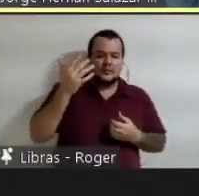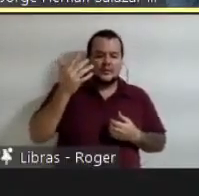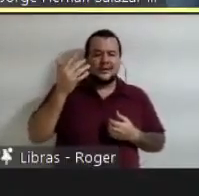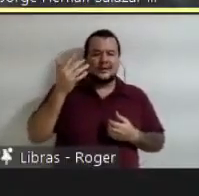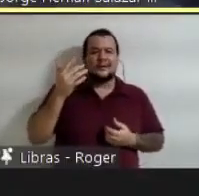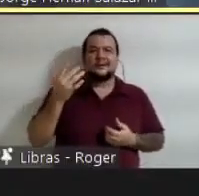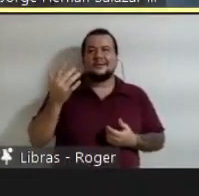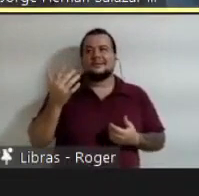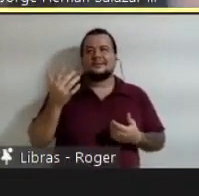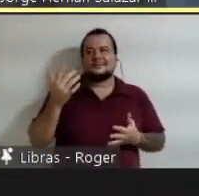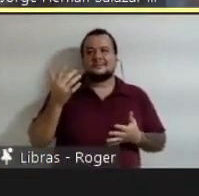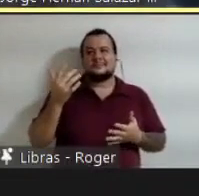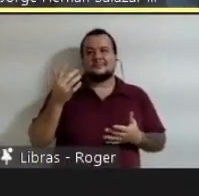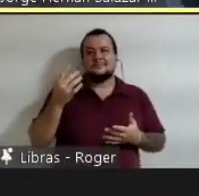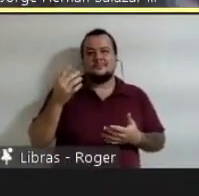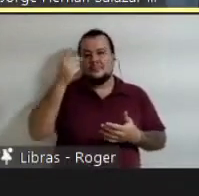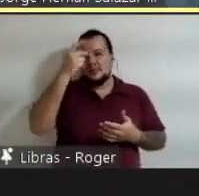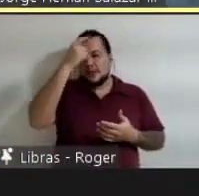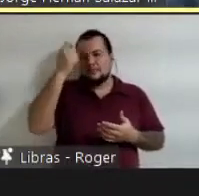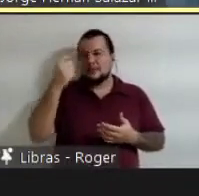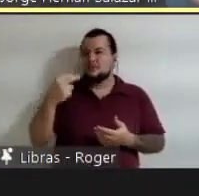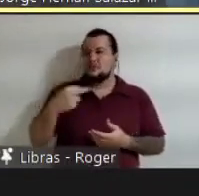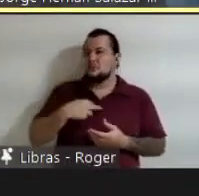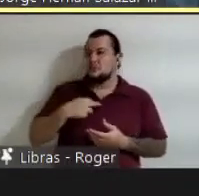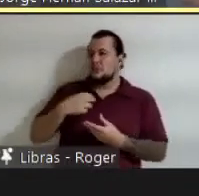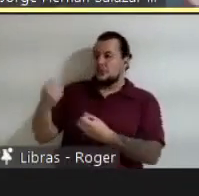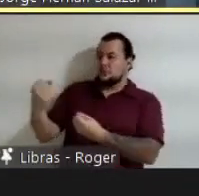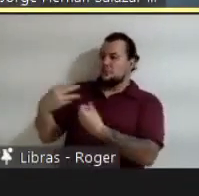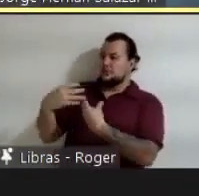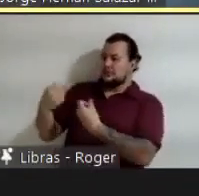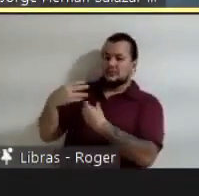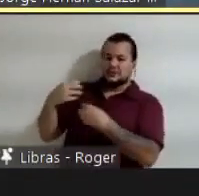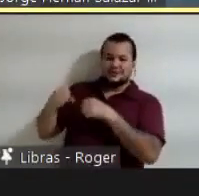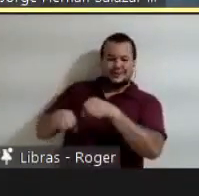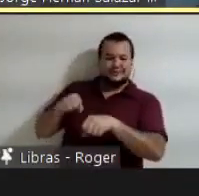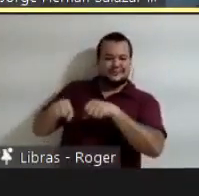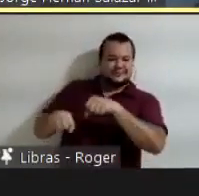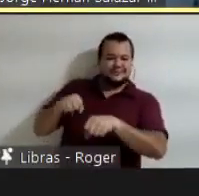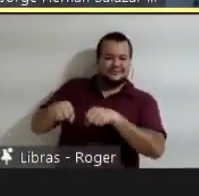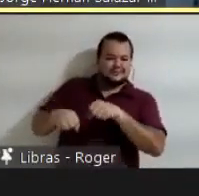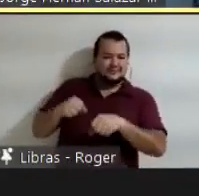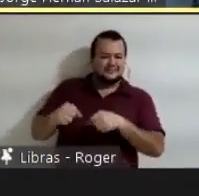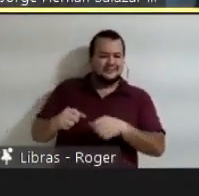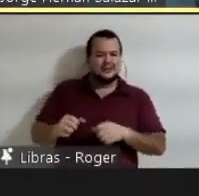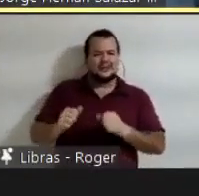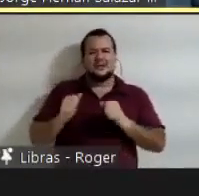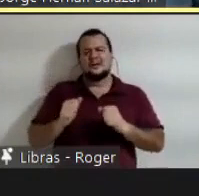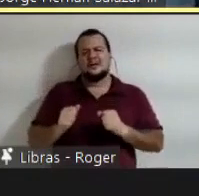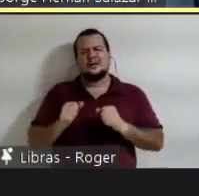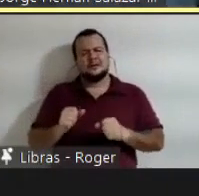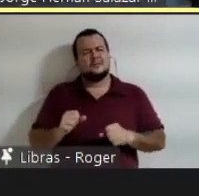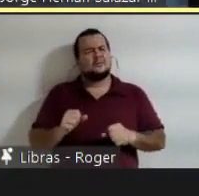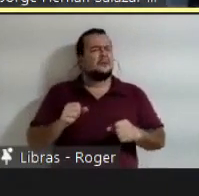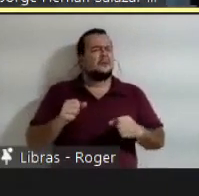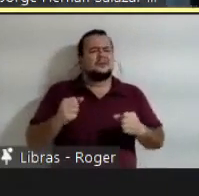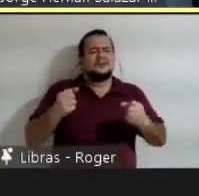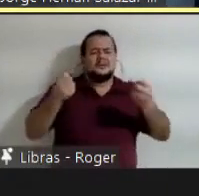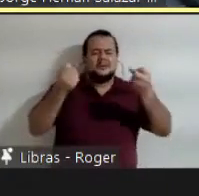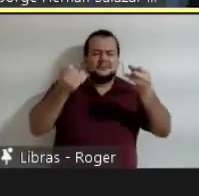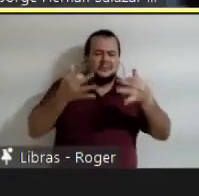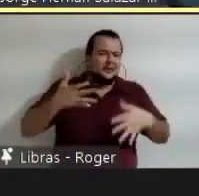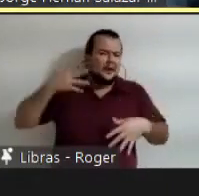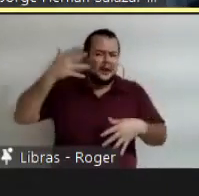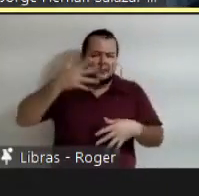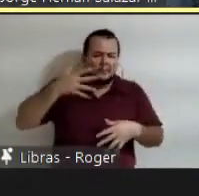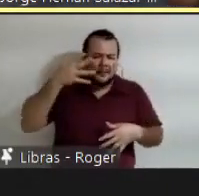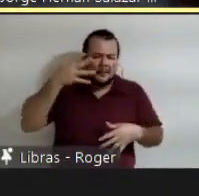me podem dar 40 seminários de montar em bicicleta, mas até que eu não me montar em bicicleta, eu tento